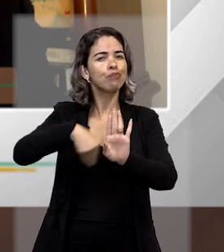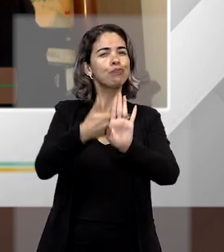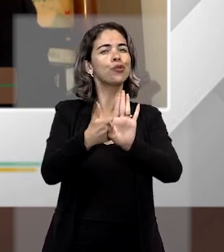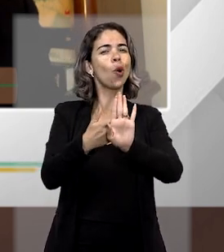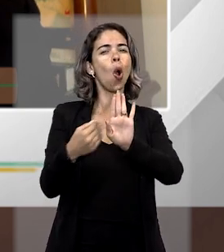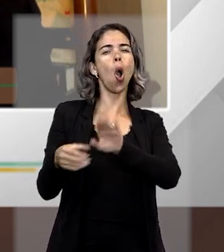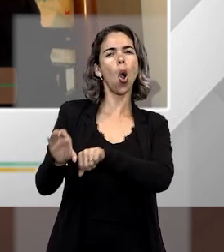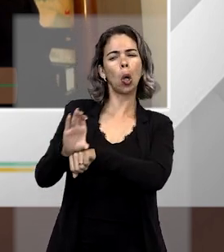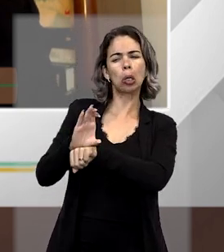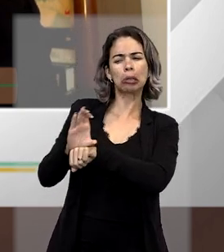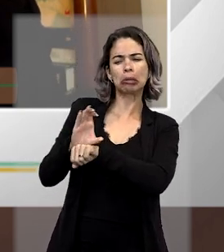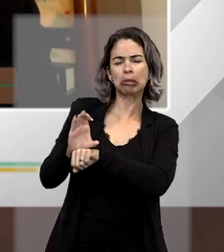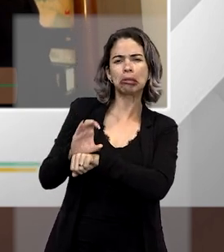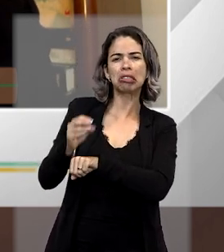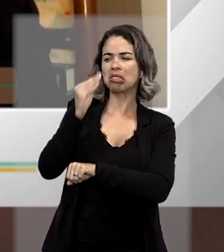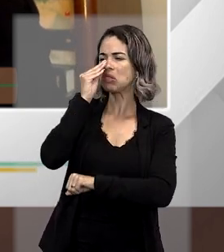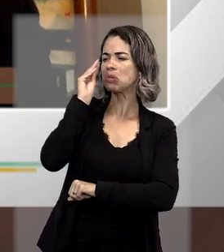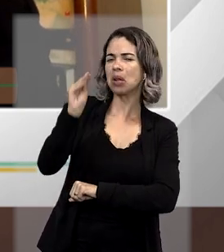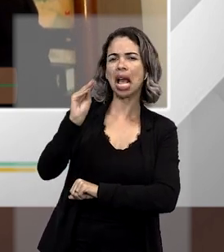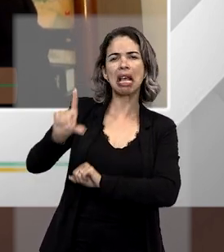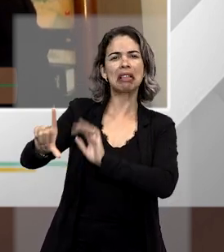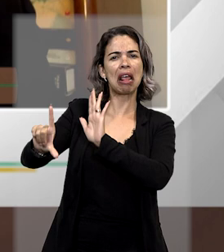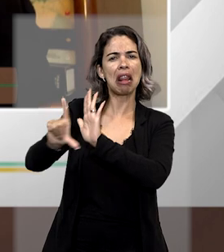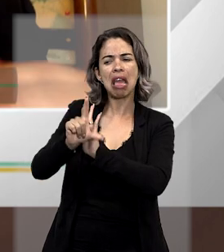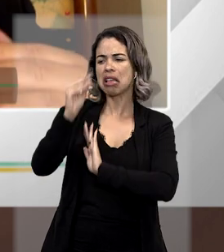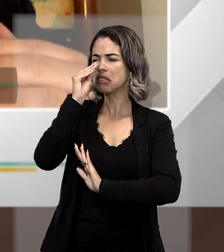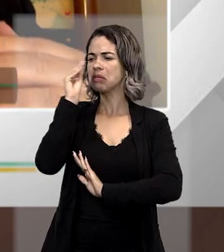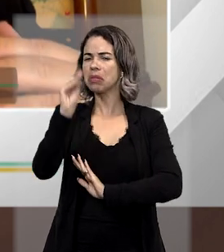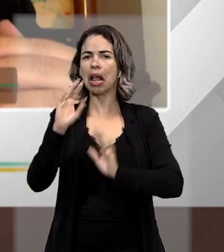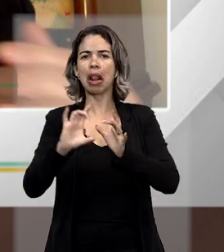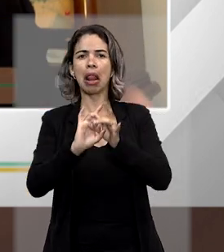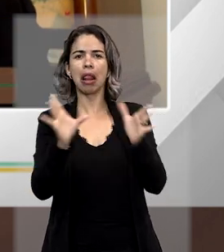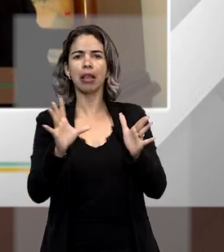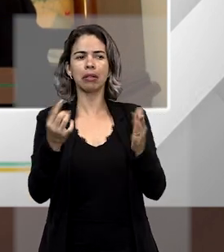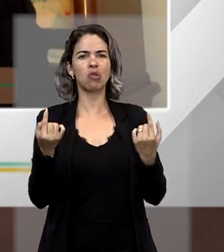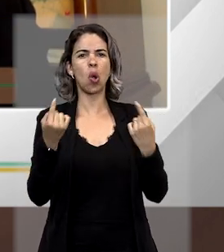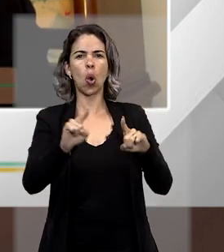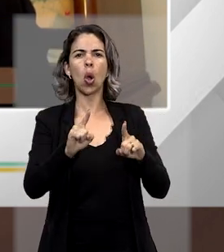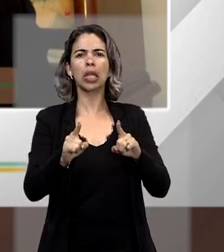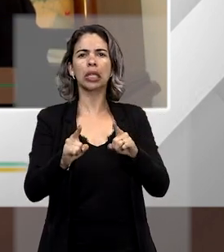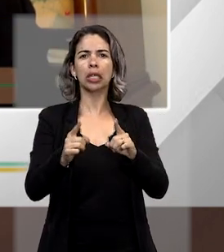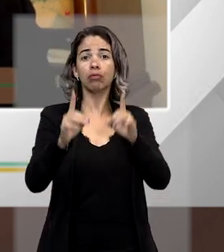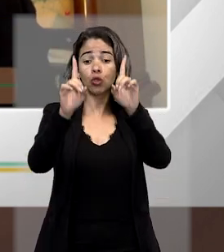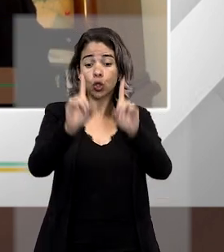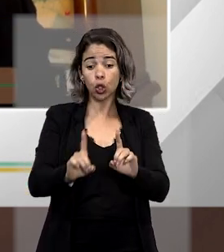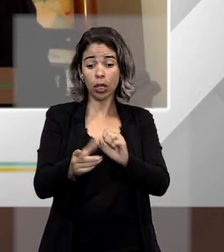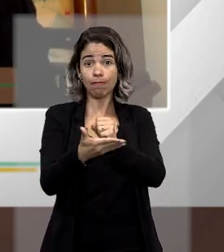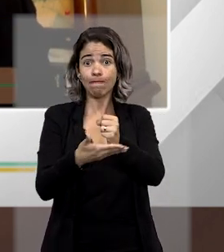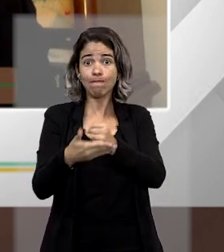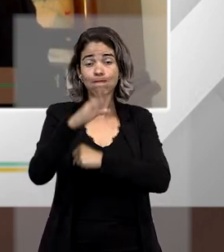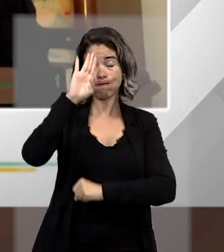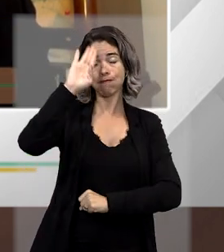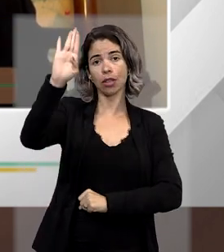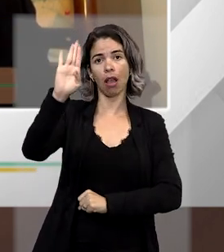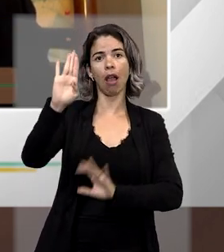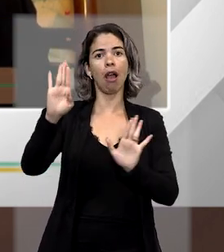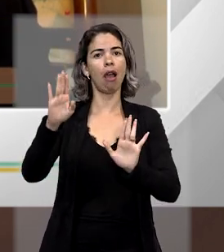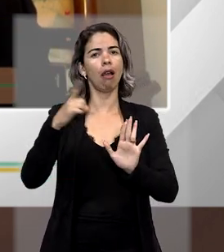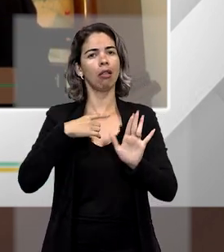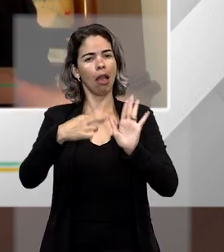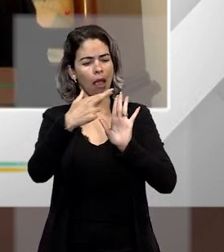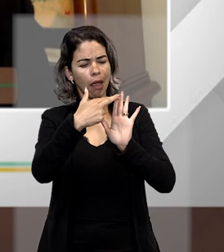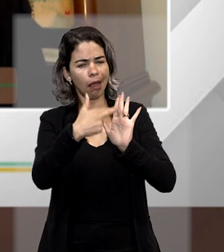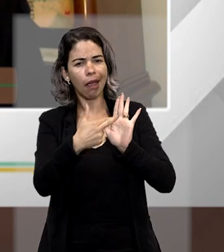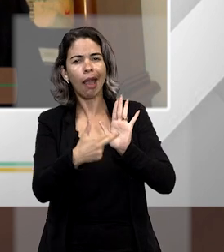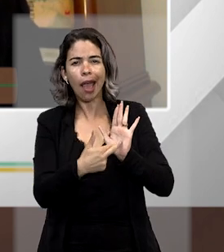burlar a Constituição, a lei, as liberdades, ferir direitos fundamentais, tem regras